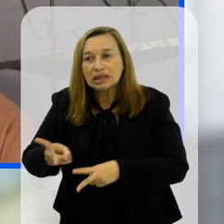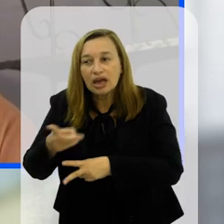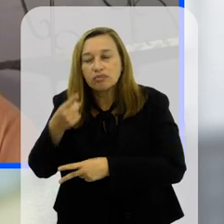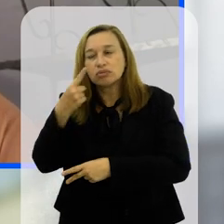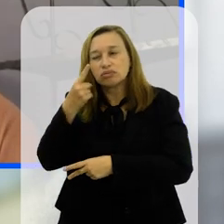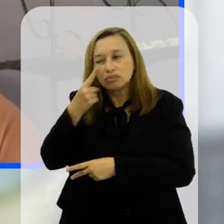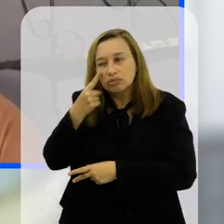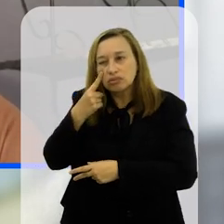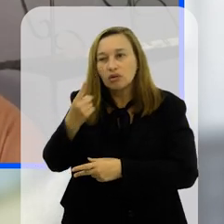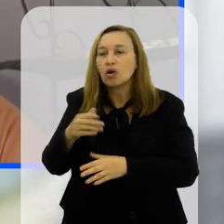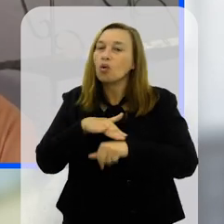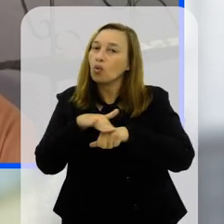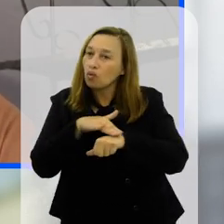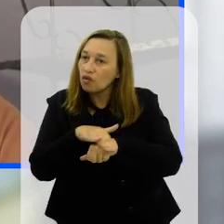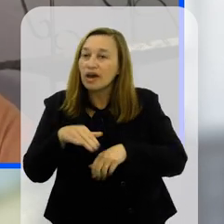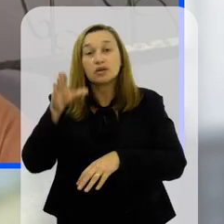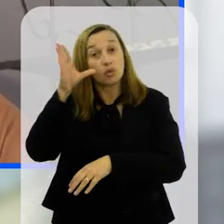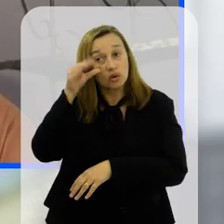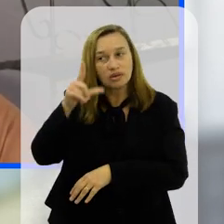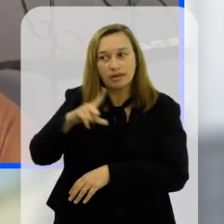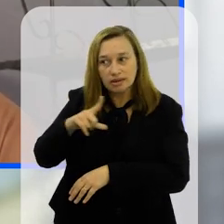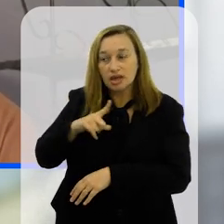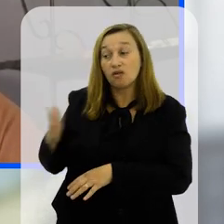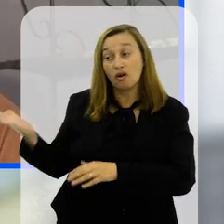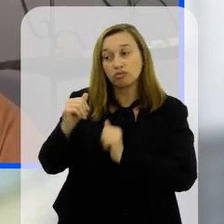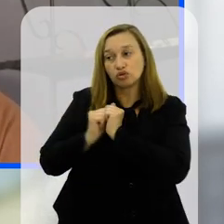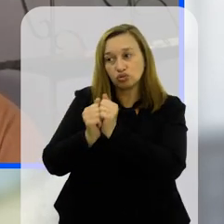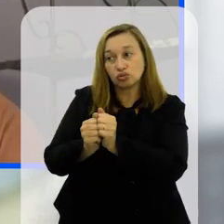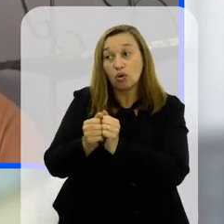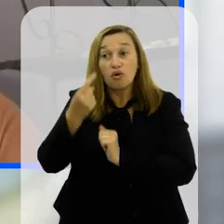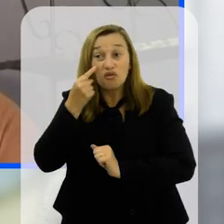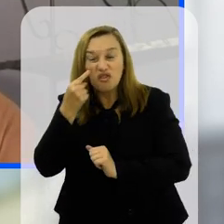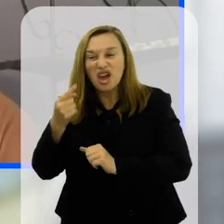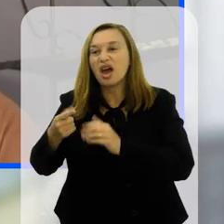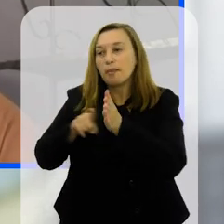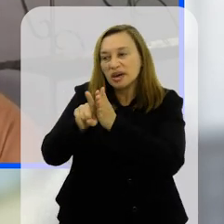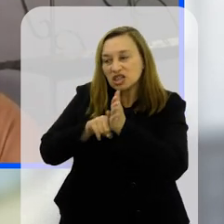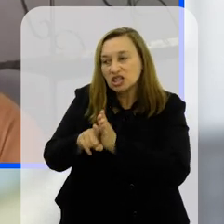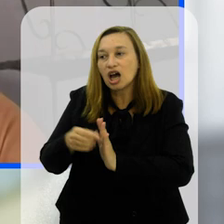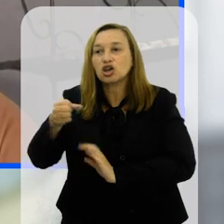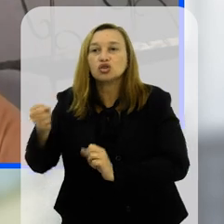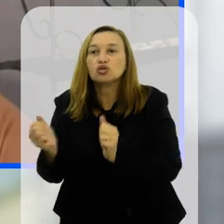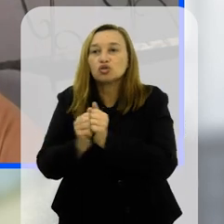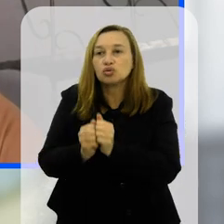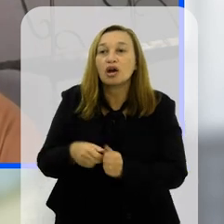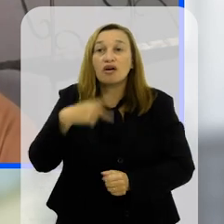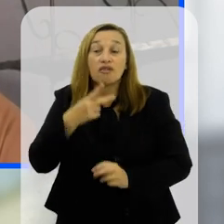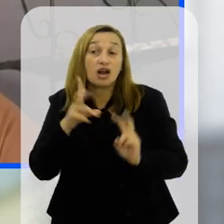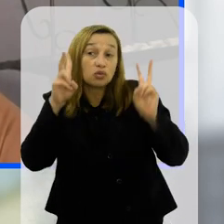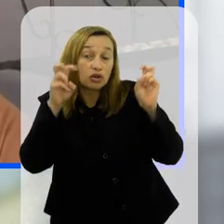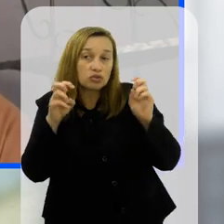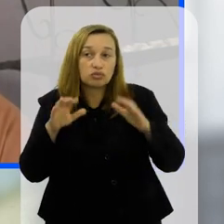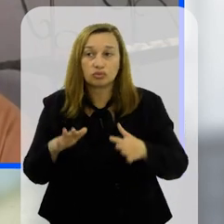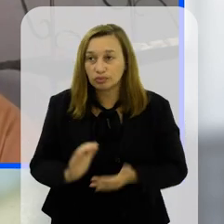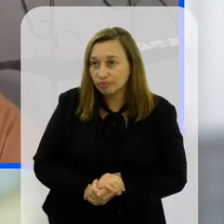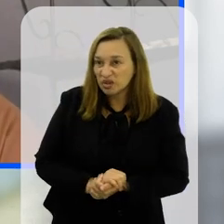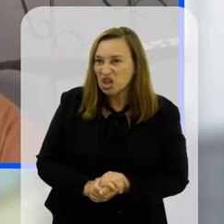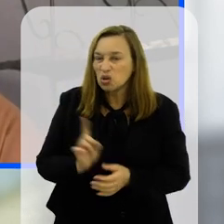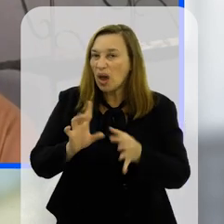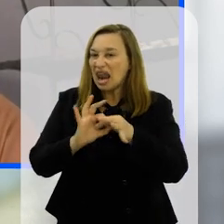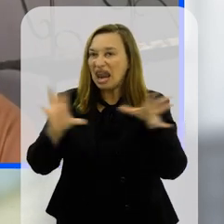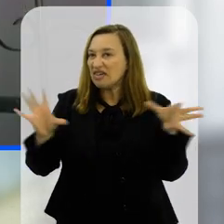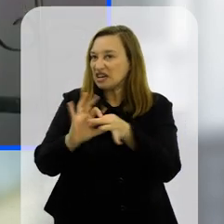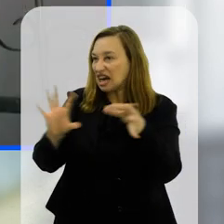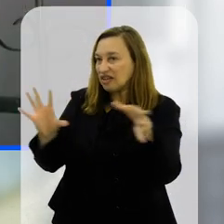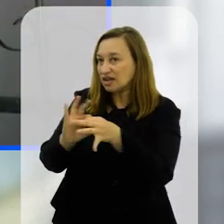sento a gente conversa sobre ah, tenho curiosidade vamos ver juntos vamos pesquisar juntos falar sobre tal situação não é